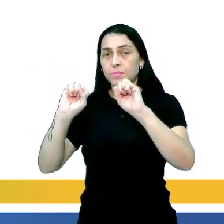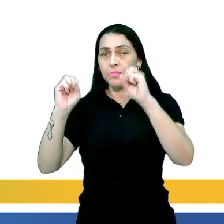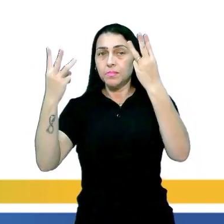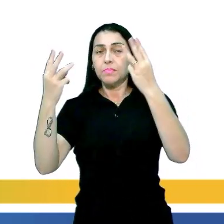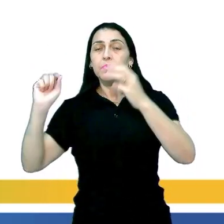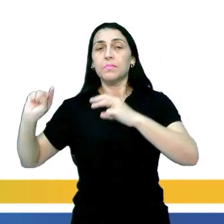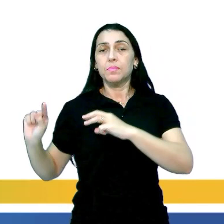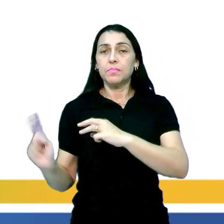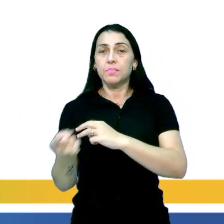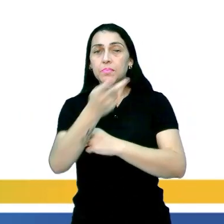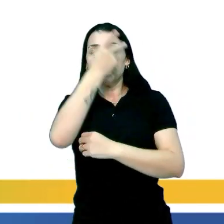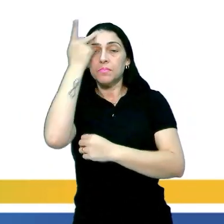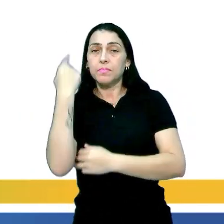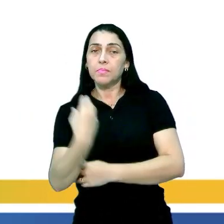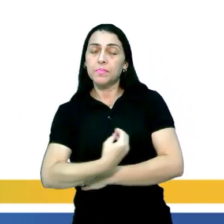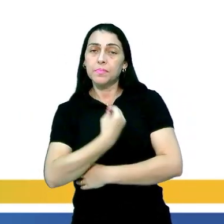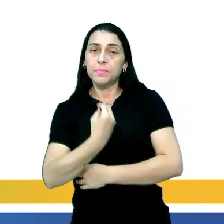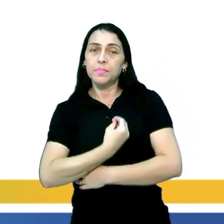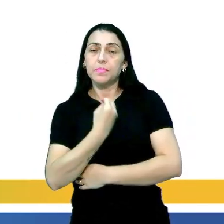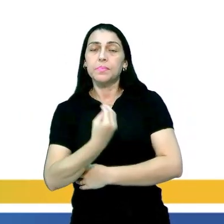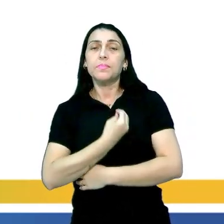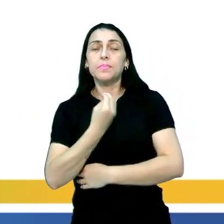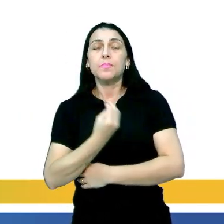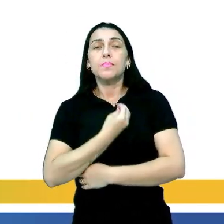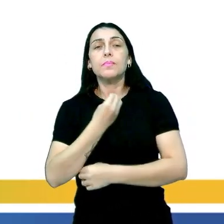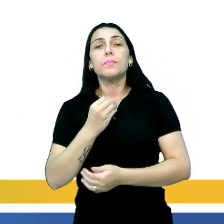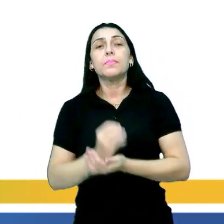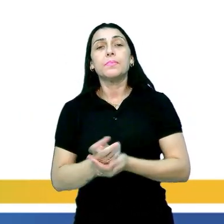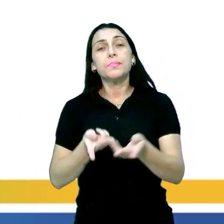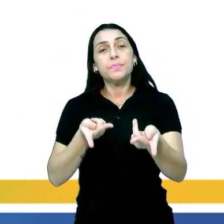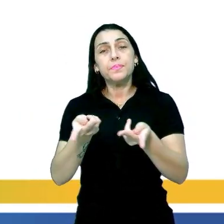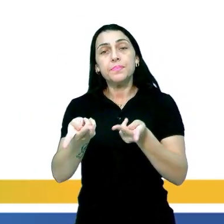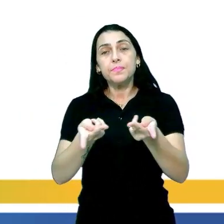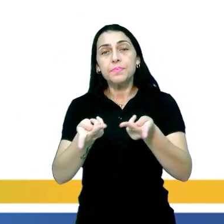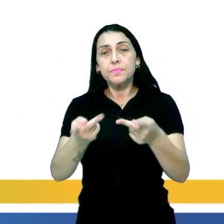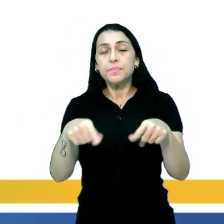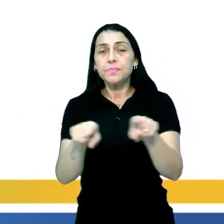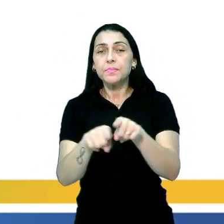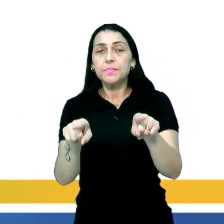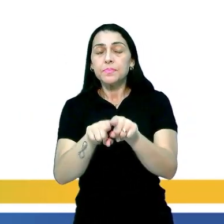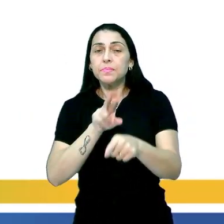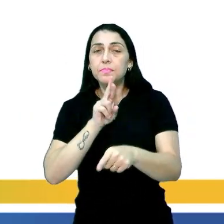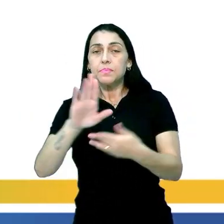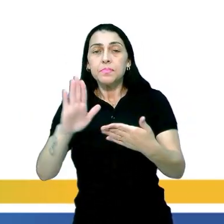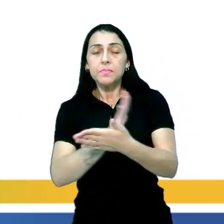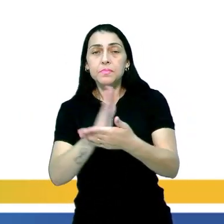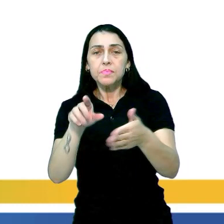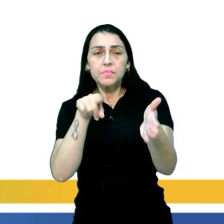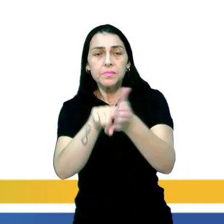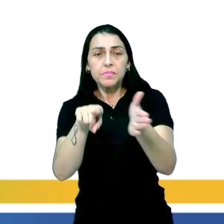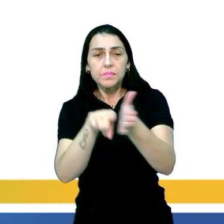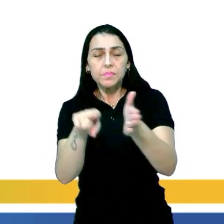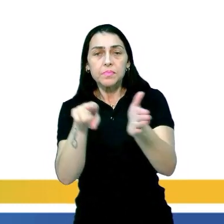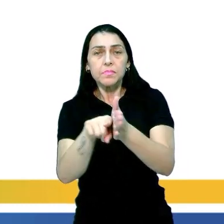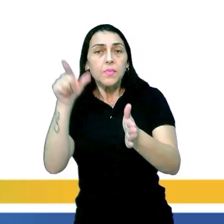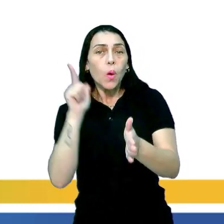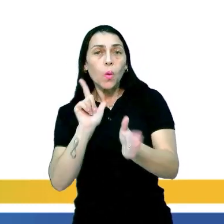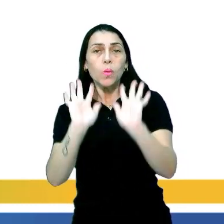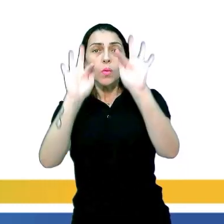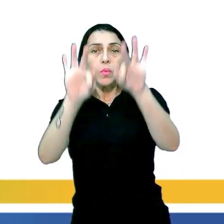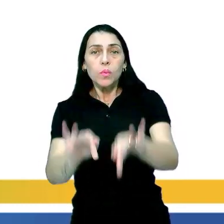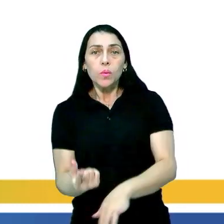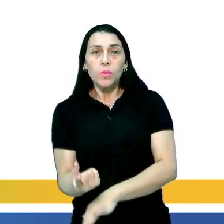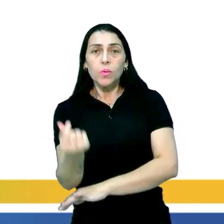participantes, né, participam desse programa e acabam respondendo algumas perguntas para no final